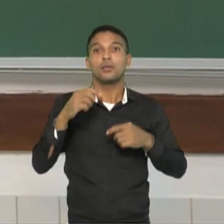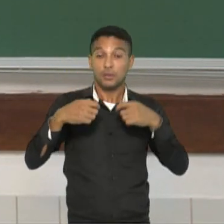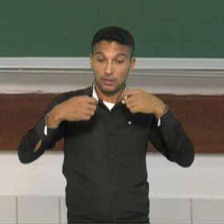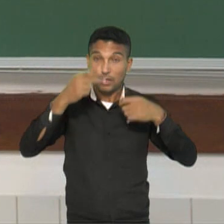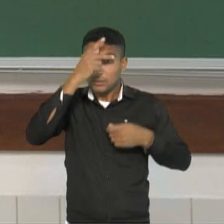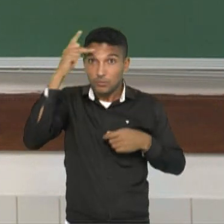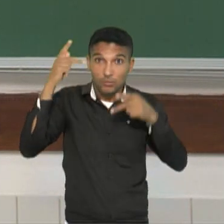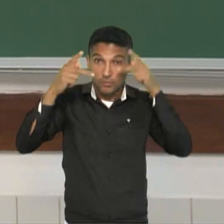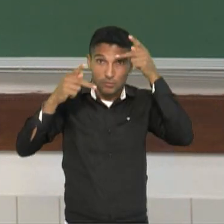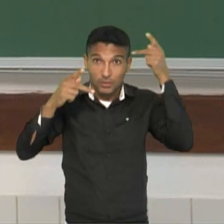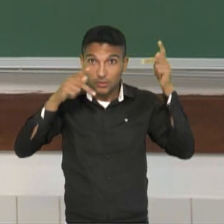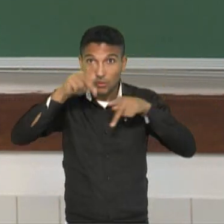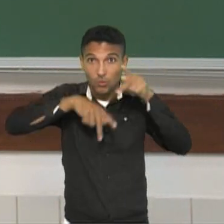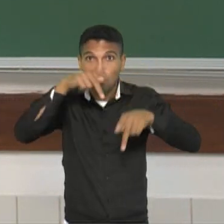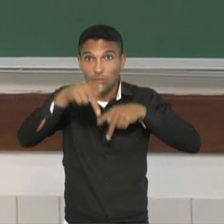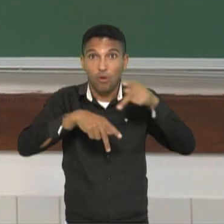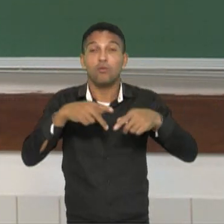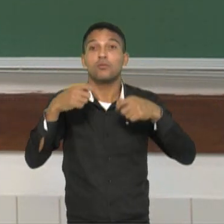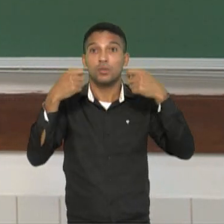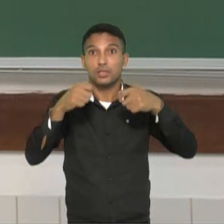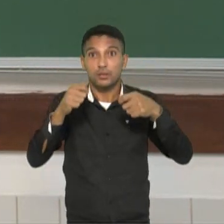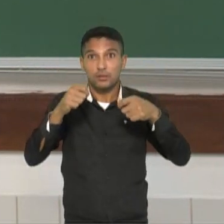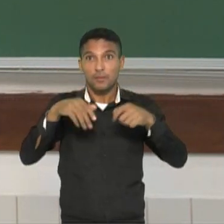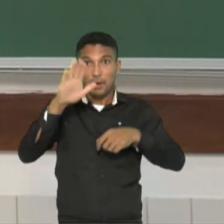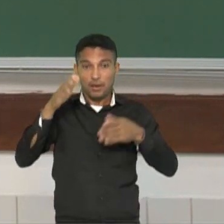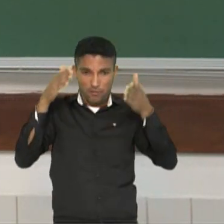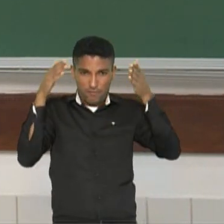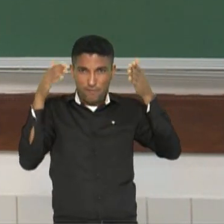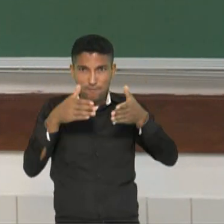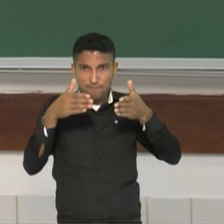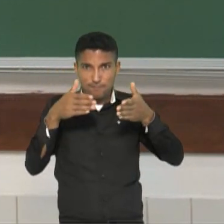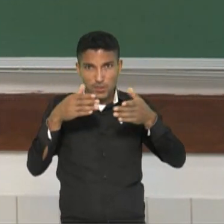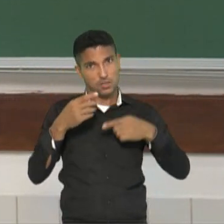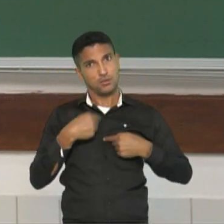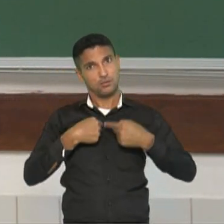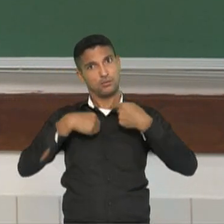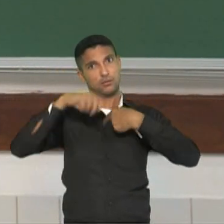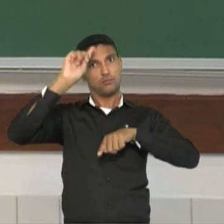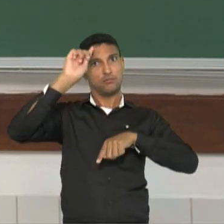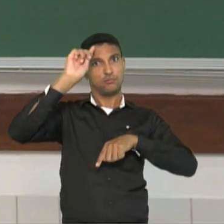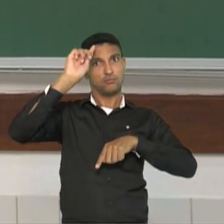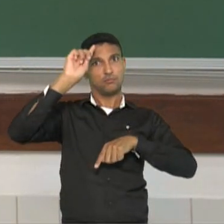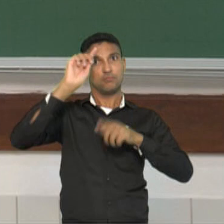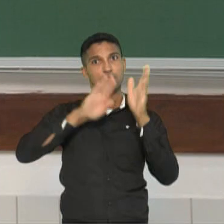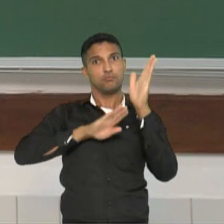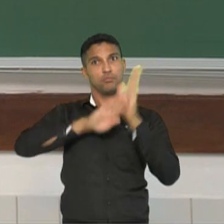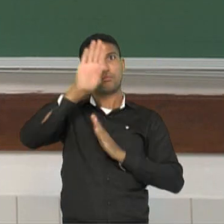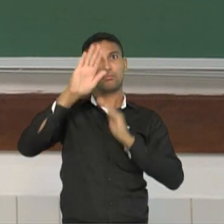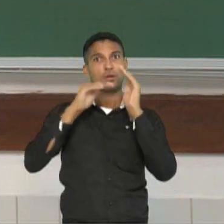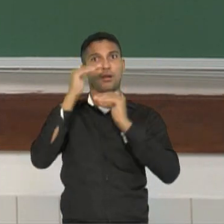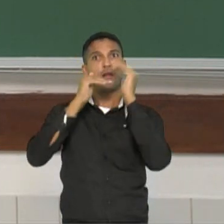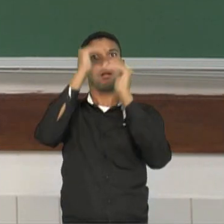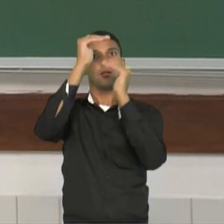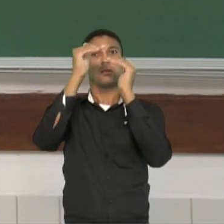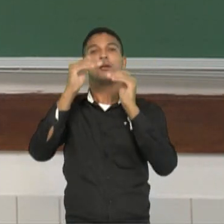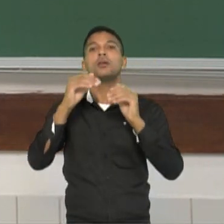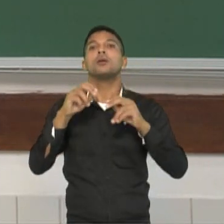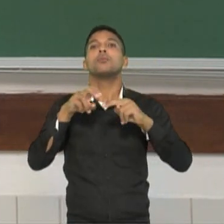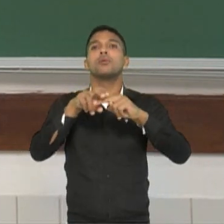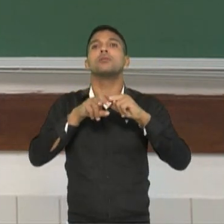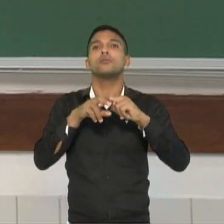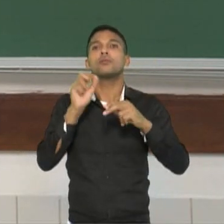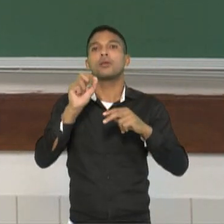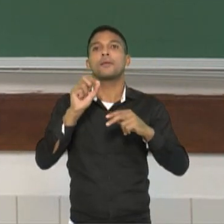vez mais interligadas nesse setor. De modo que a indústria, a produção, ela aconteça